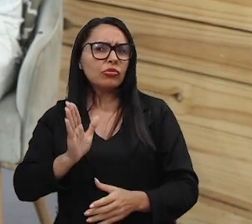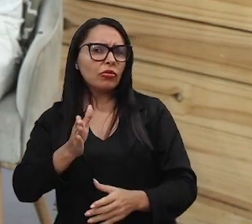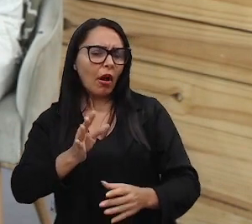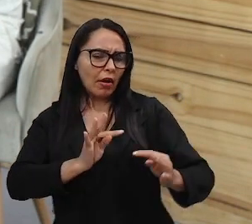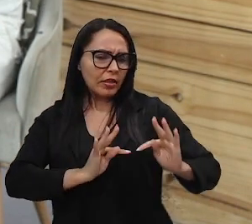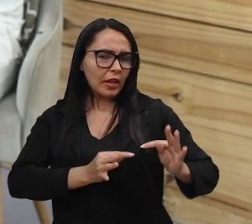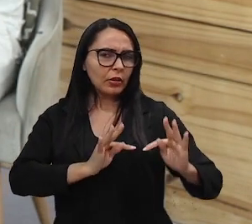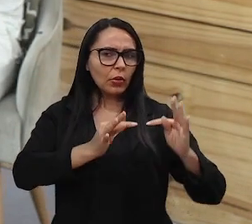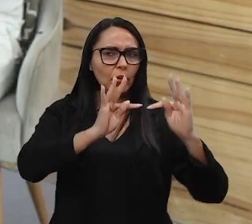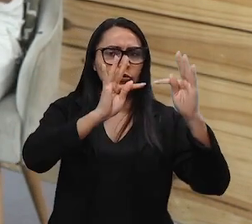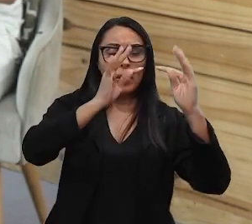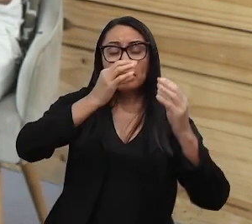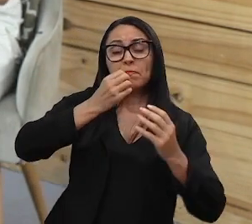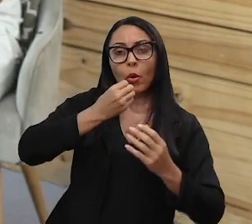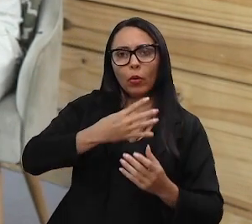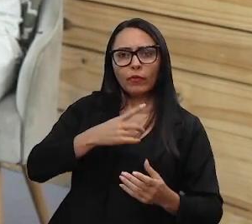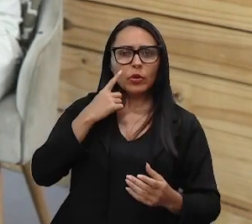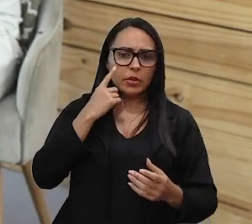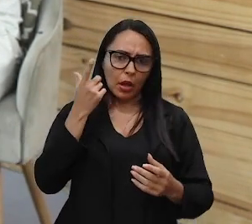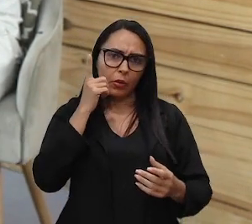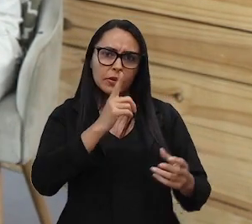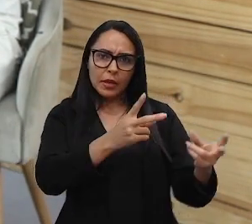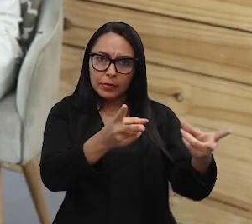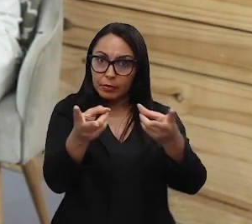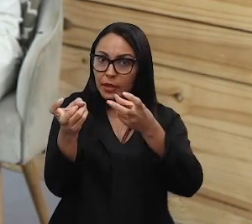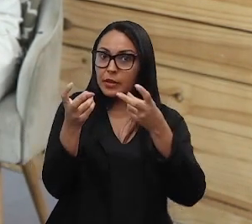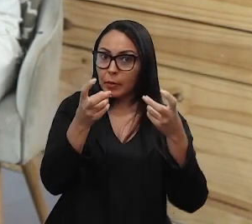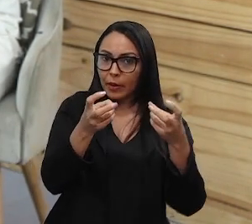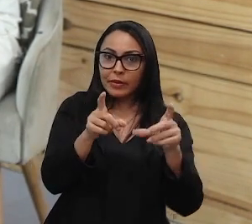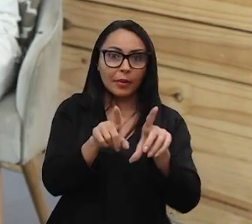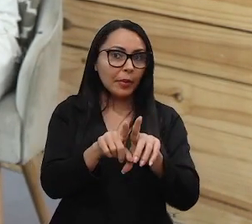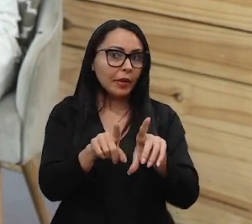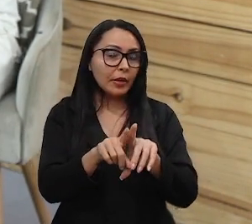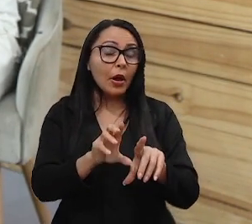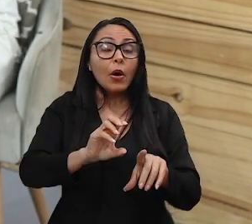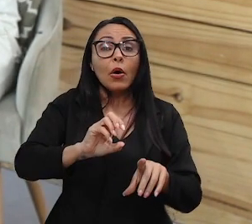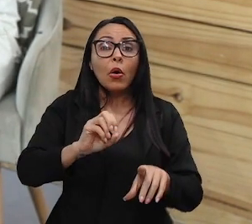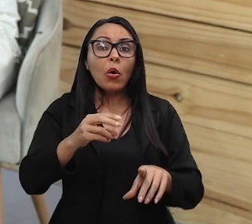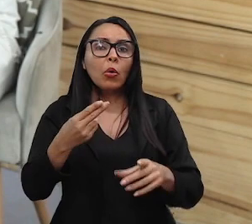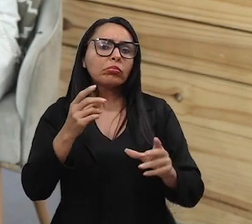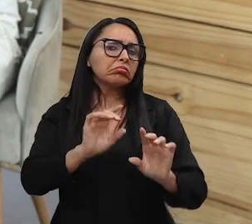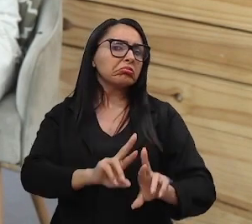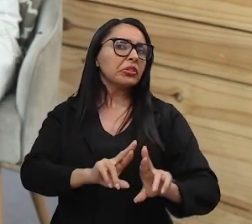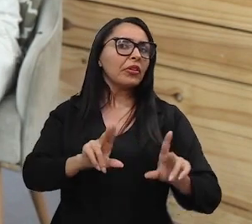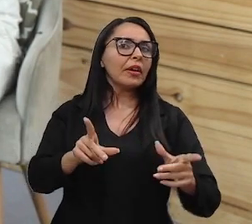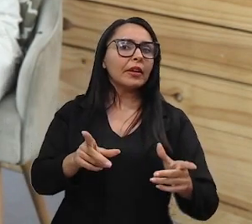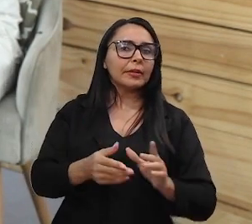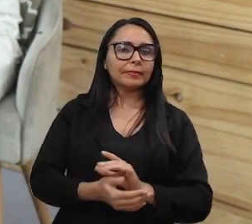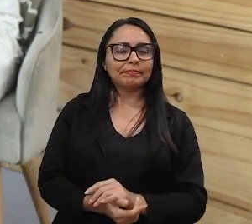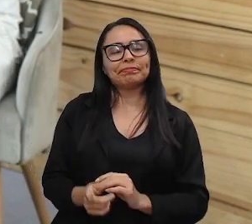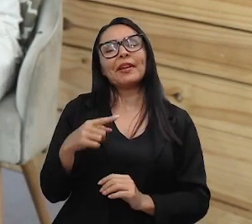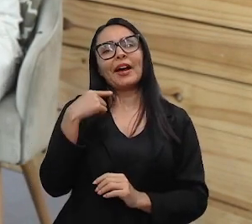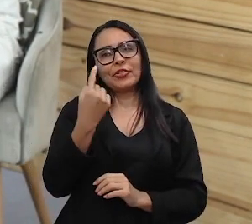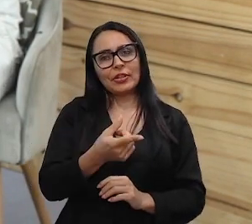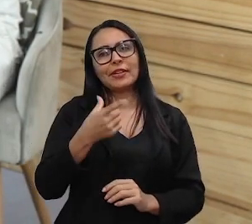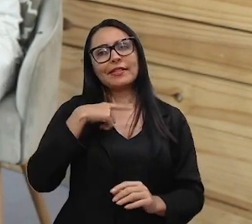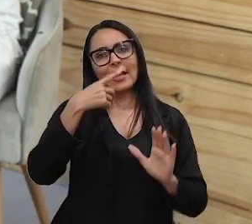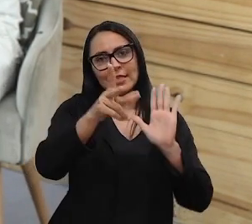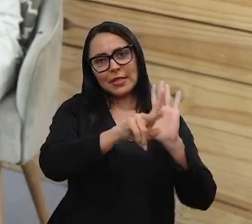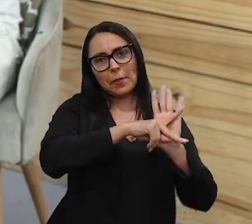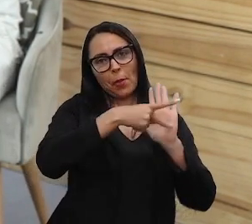favorece isso. Você consegue perceber isso também? Ou tem sido ainda diferente? A gente tem esse próprio